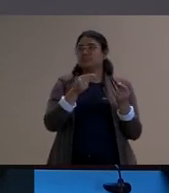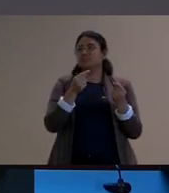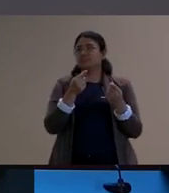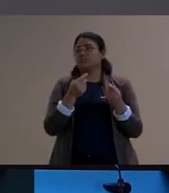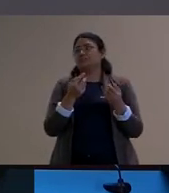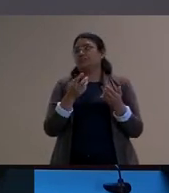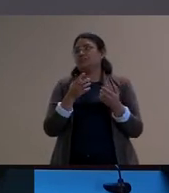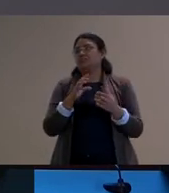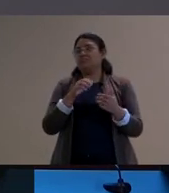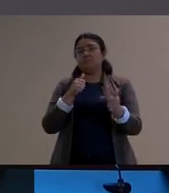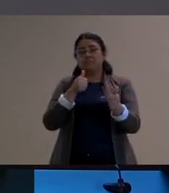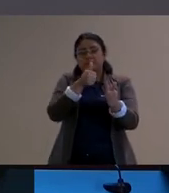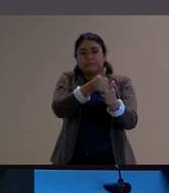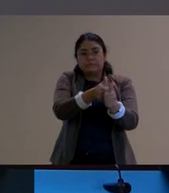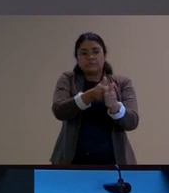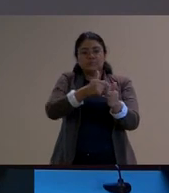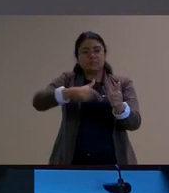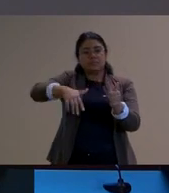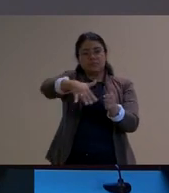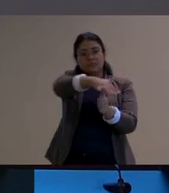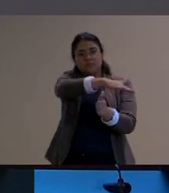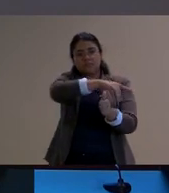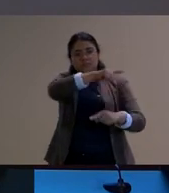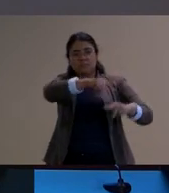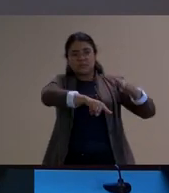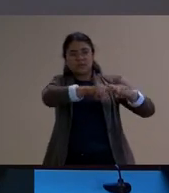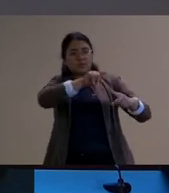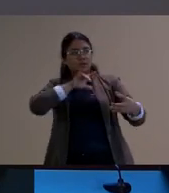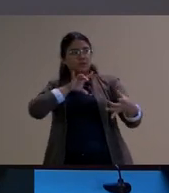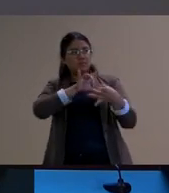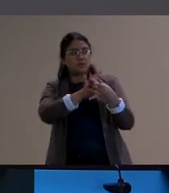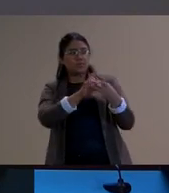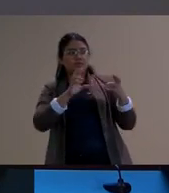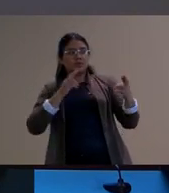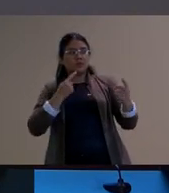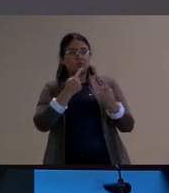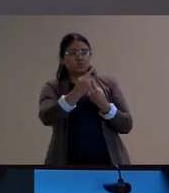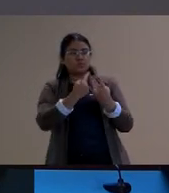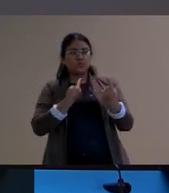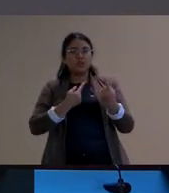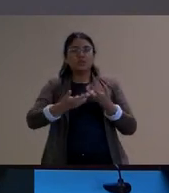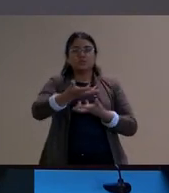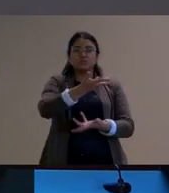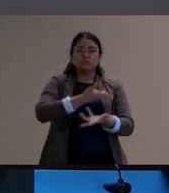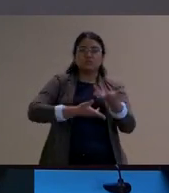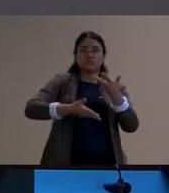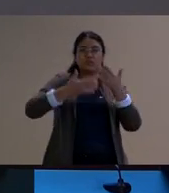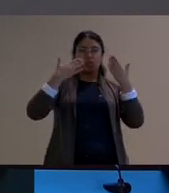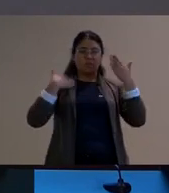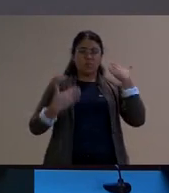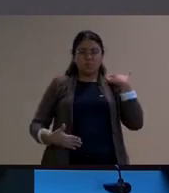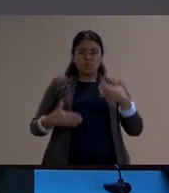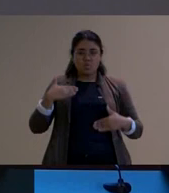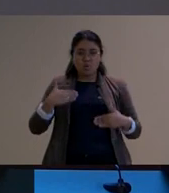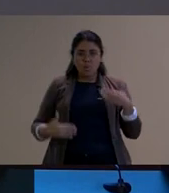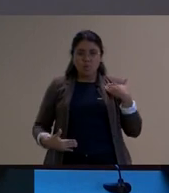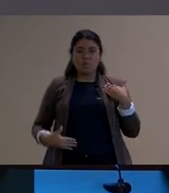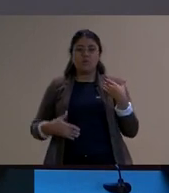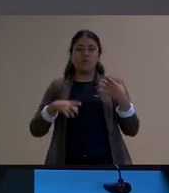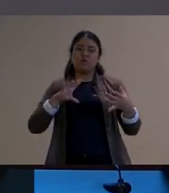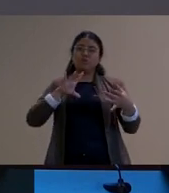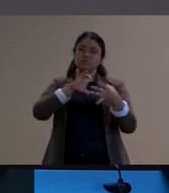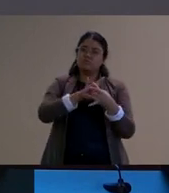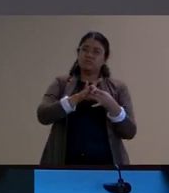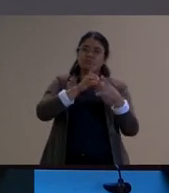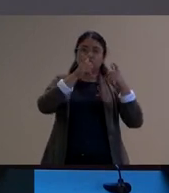se aproximar dos objetos e dos conceitos usando todos os sentidos o corpo inteiro como um